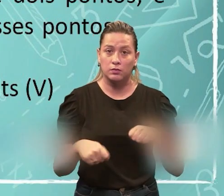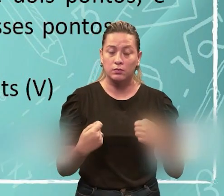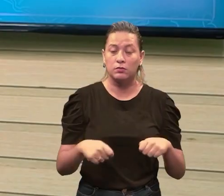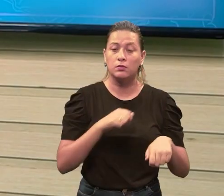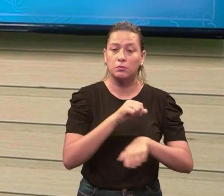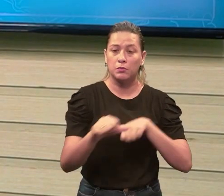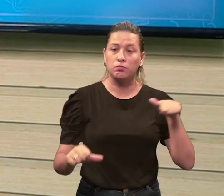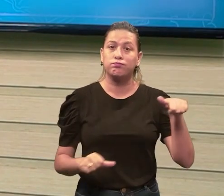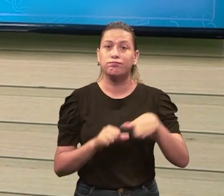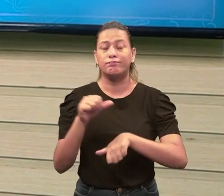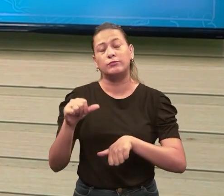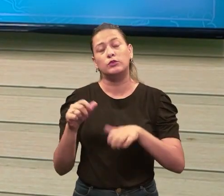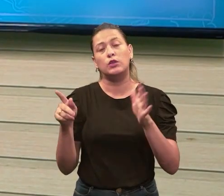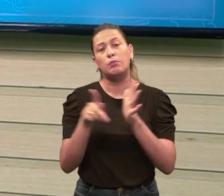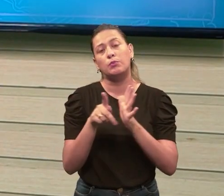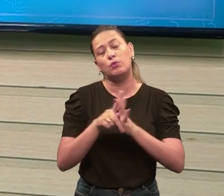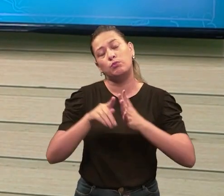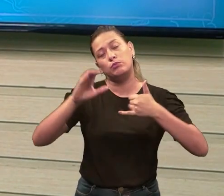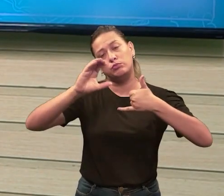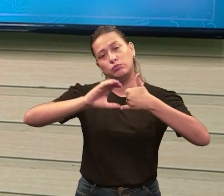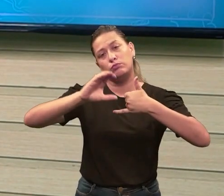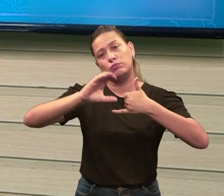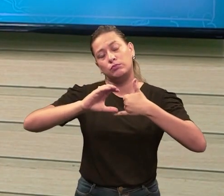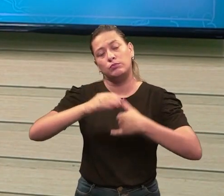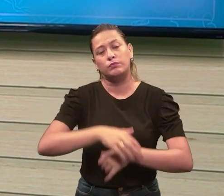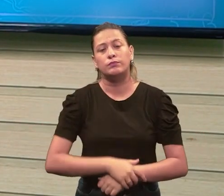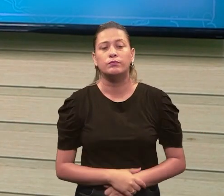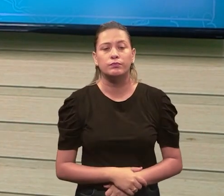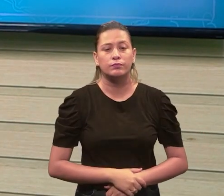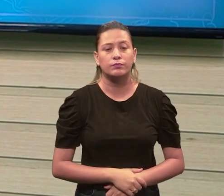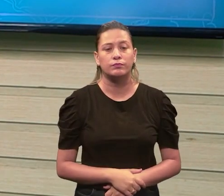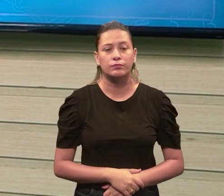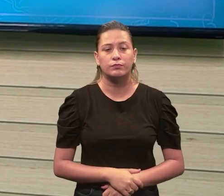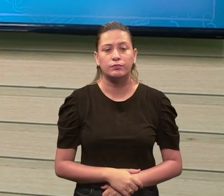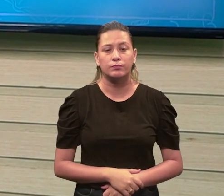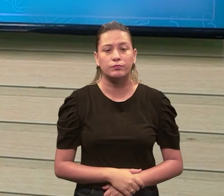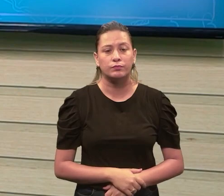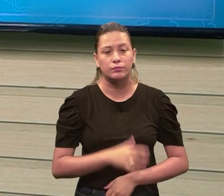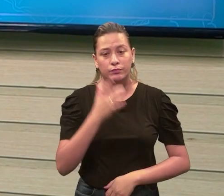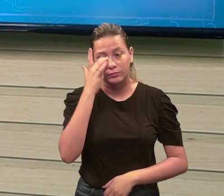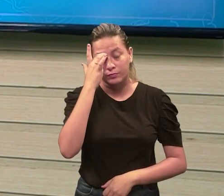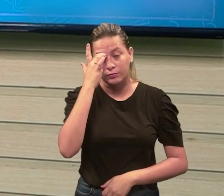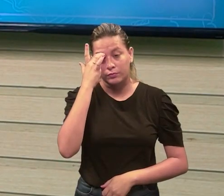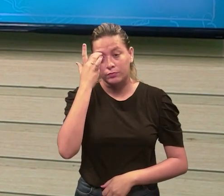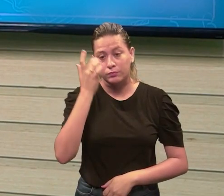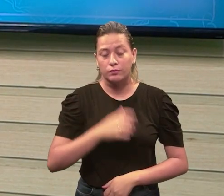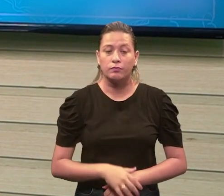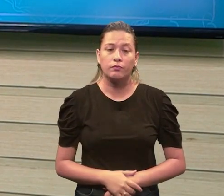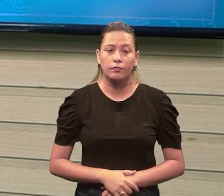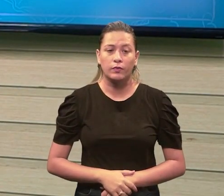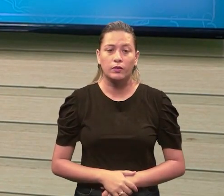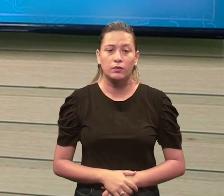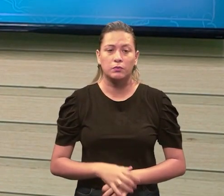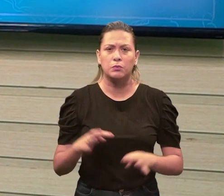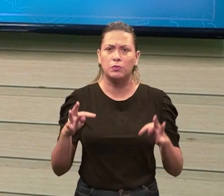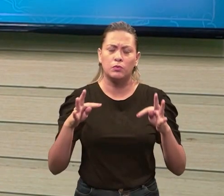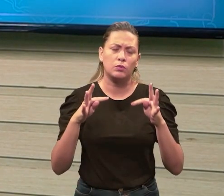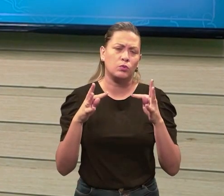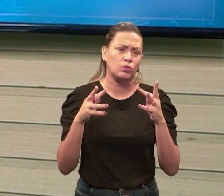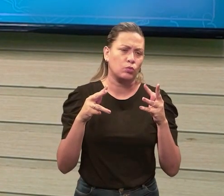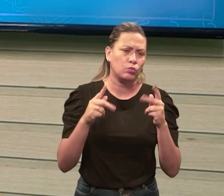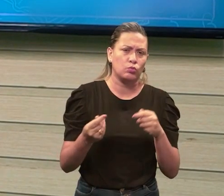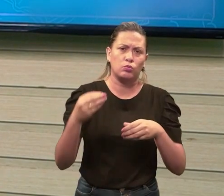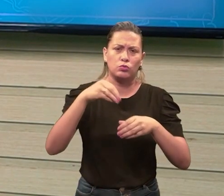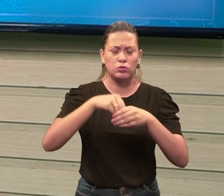carga, né, para levar esse elétron, né, a passar por todos os fios,